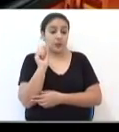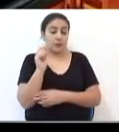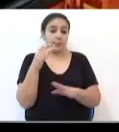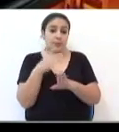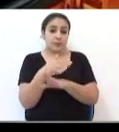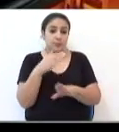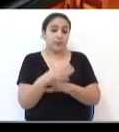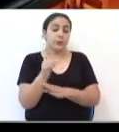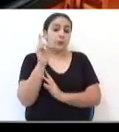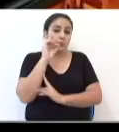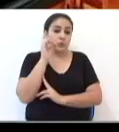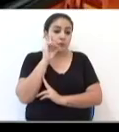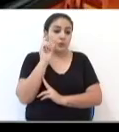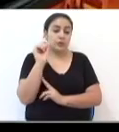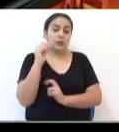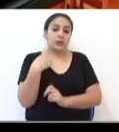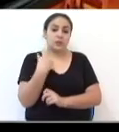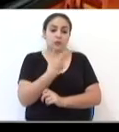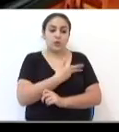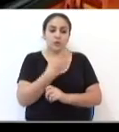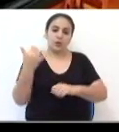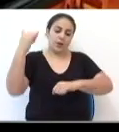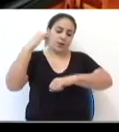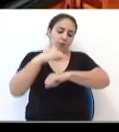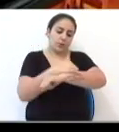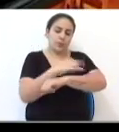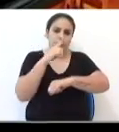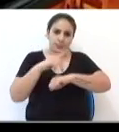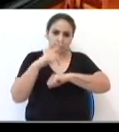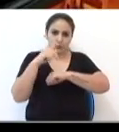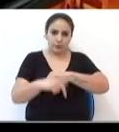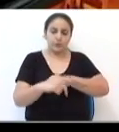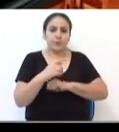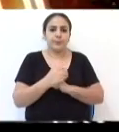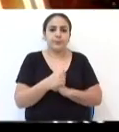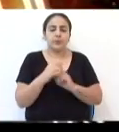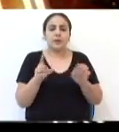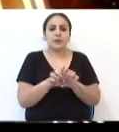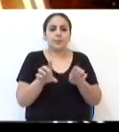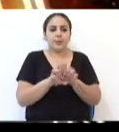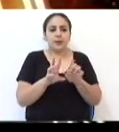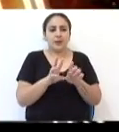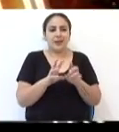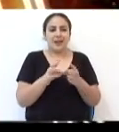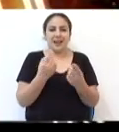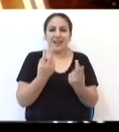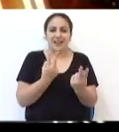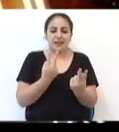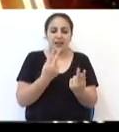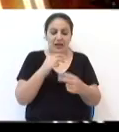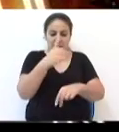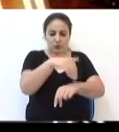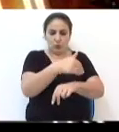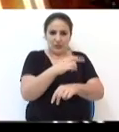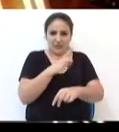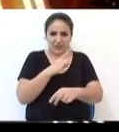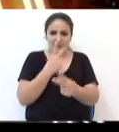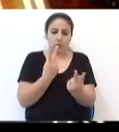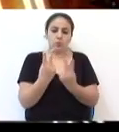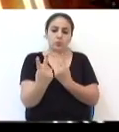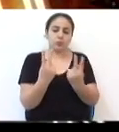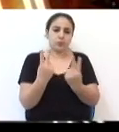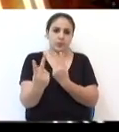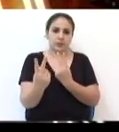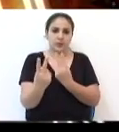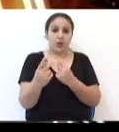parte do nosso dia a dia, que é o nosso aeroporto aqui de Passo Fundo, é a duplicação dessas estradas que nós temos na volta ou a